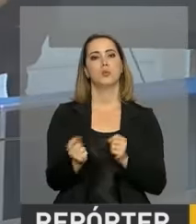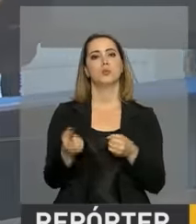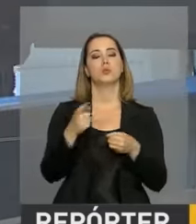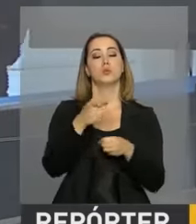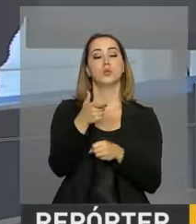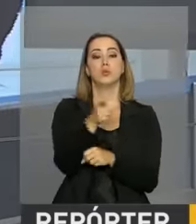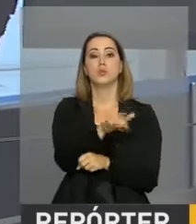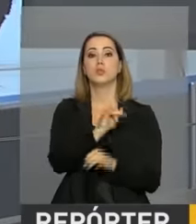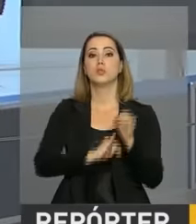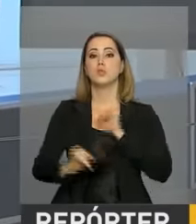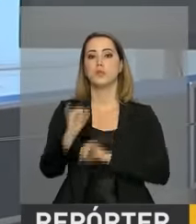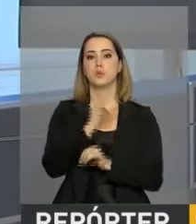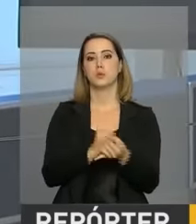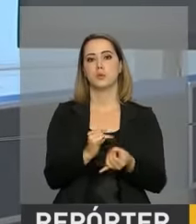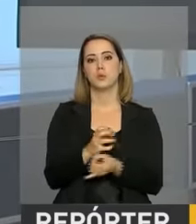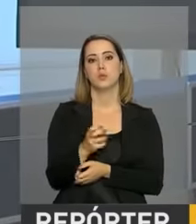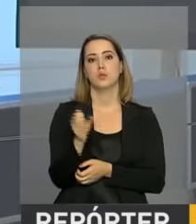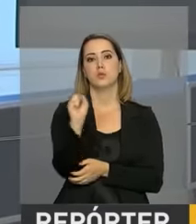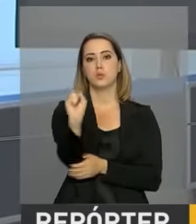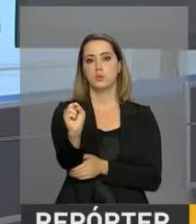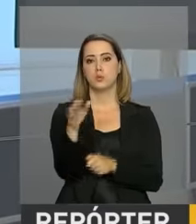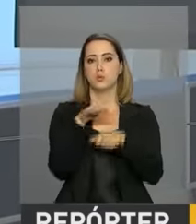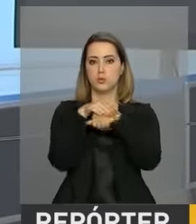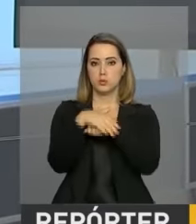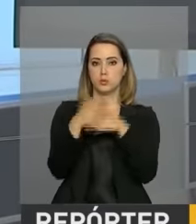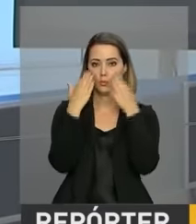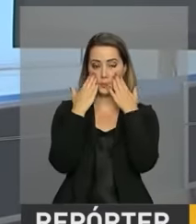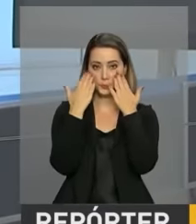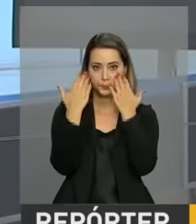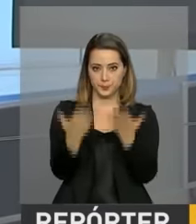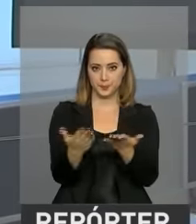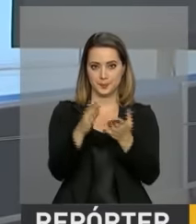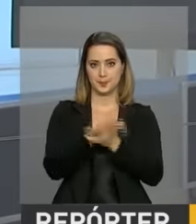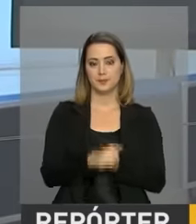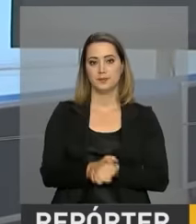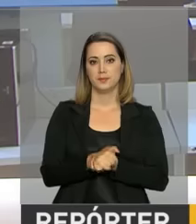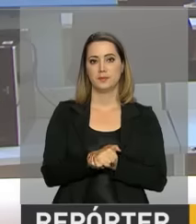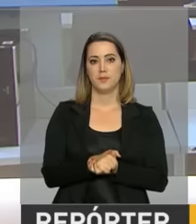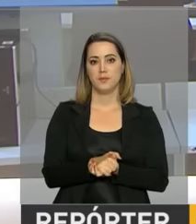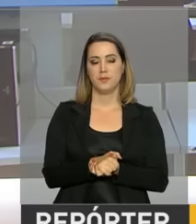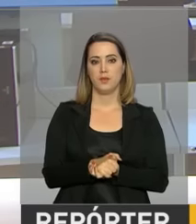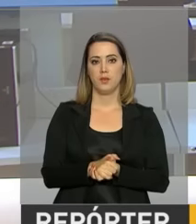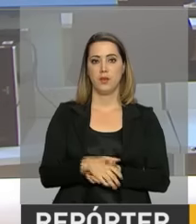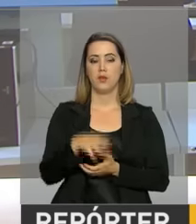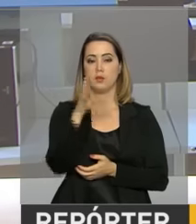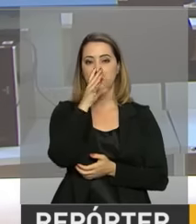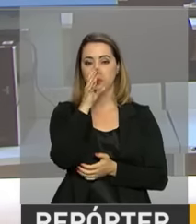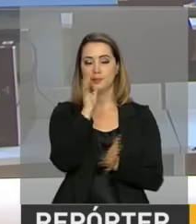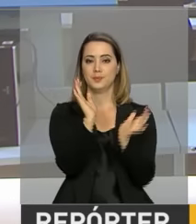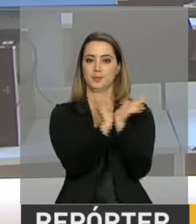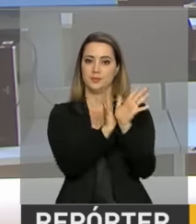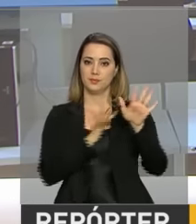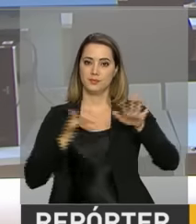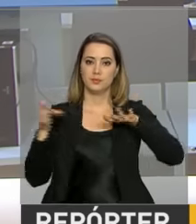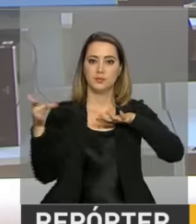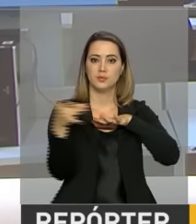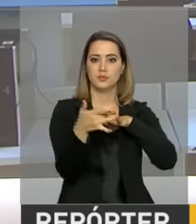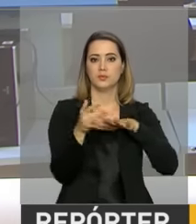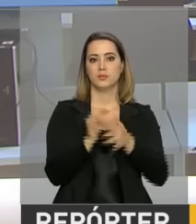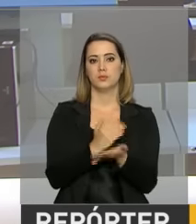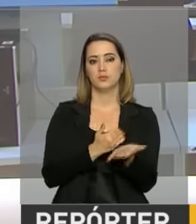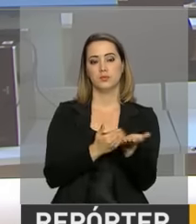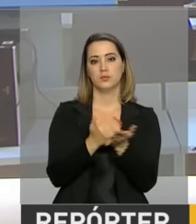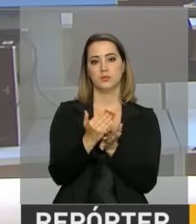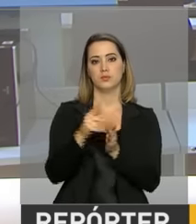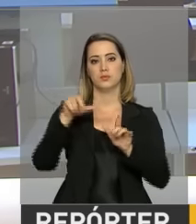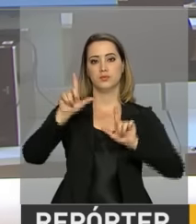voltar a qualquer momento com outras informações ou às oito da noite na próxima edição. Acompanhe as novidades também pelas nossas redes sociais.